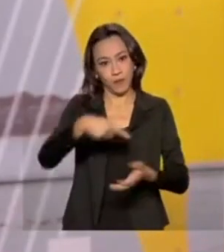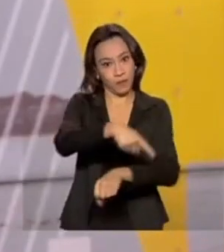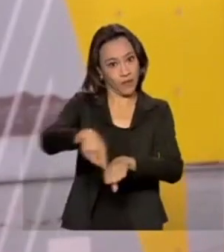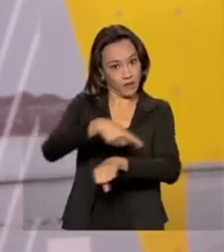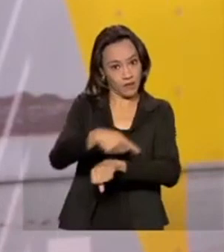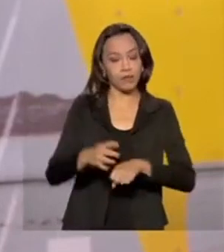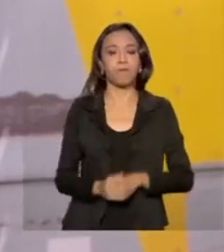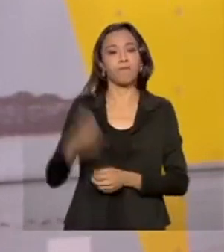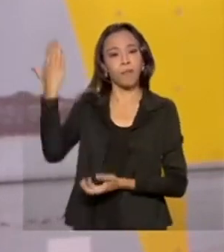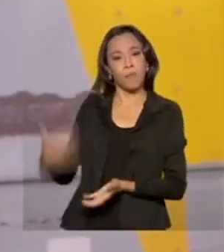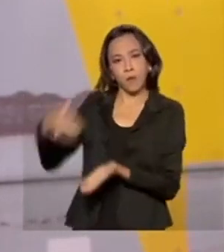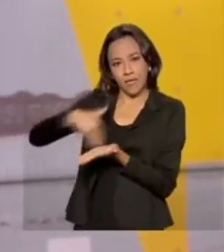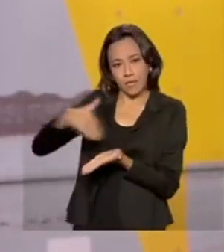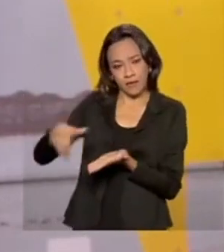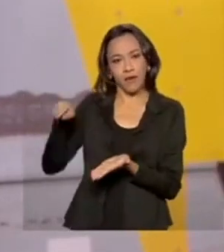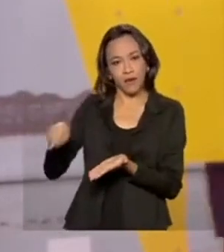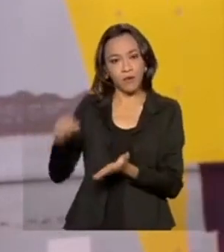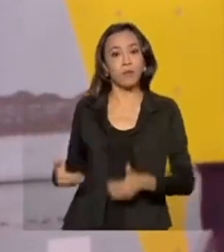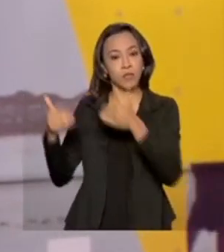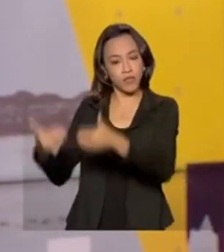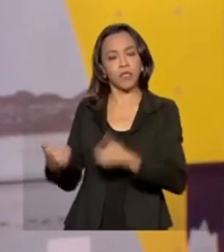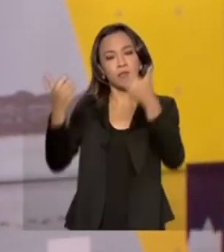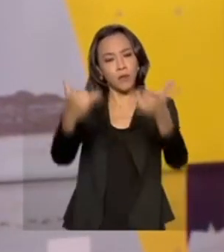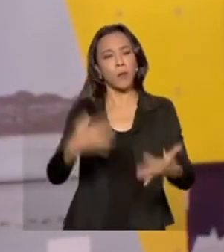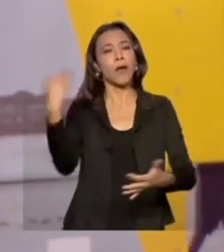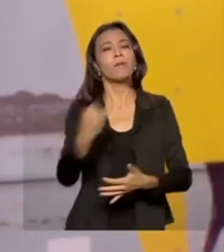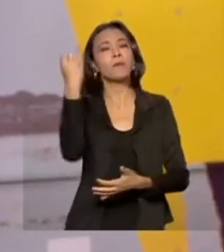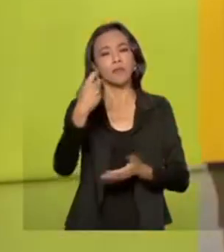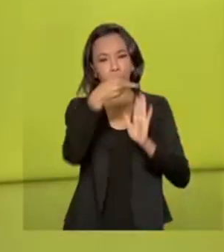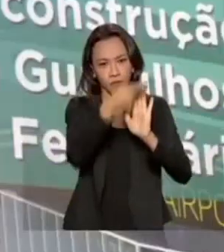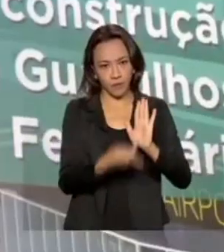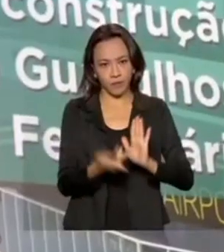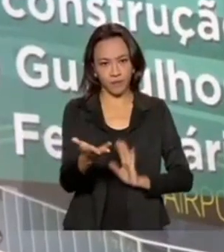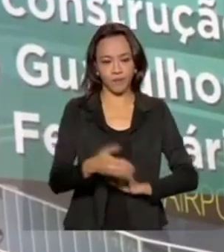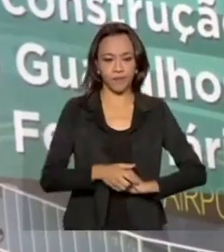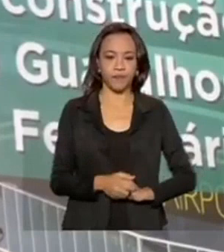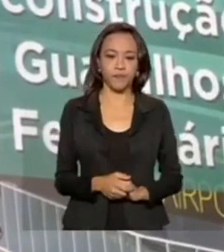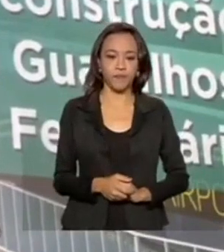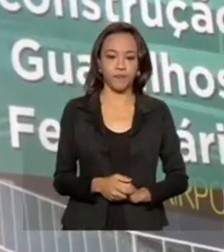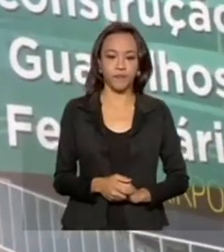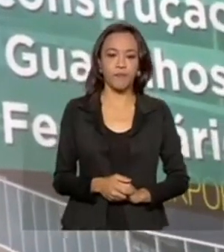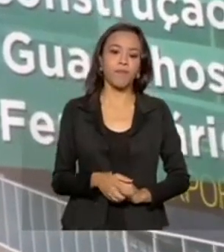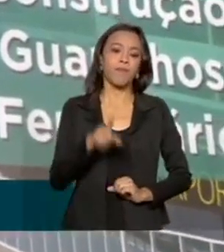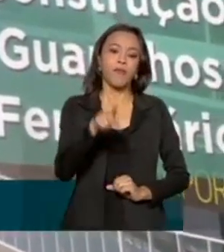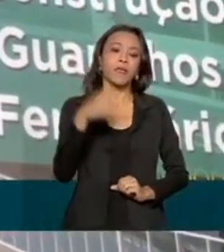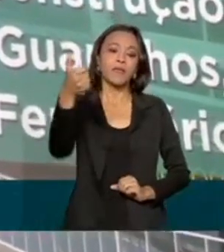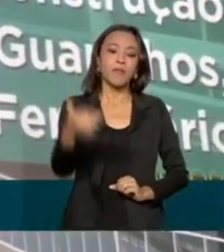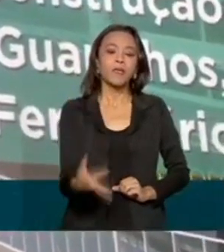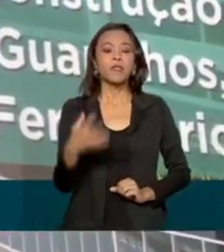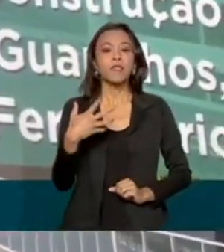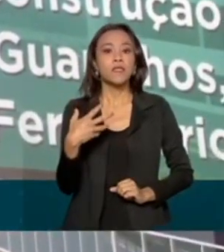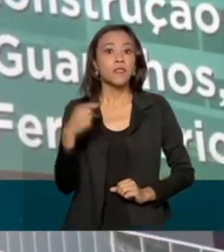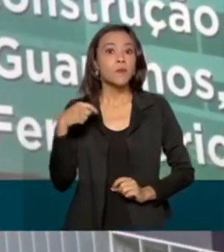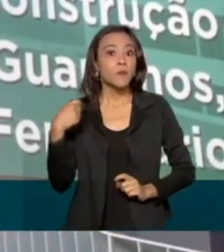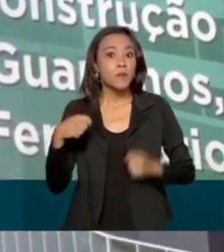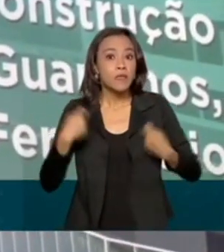O secretário-executivo do Ministério da Infraestrutura falou da importância do projeto. É imperativo a necessidade de mobilidade,